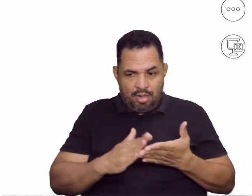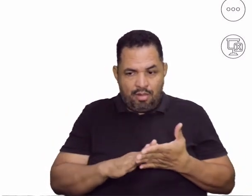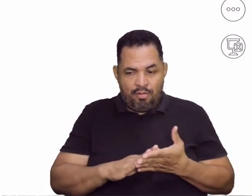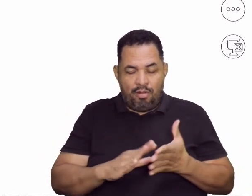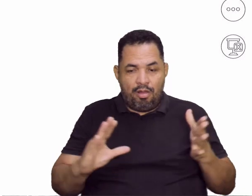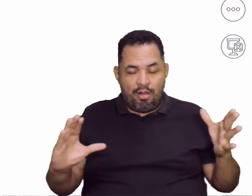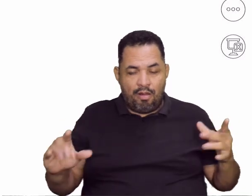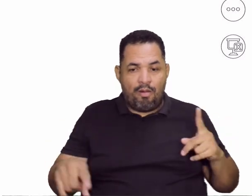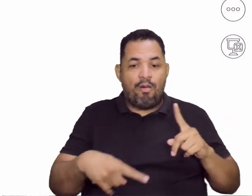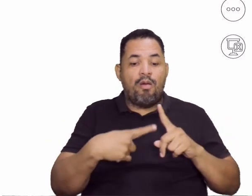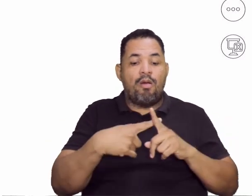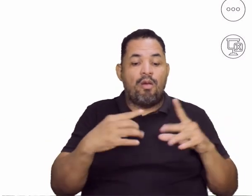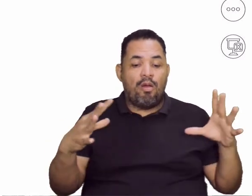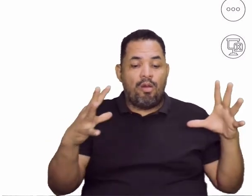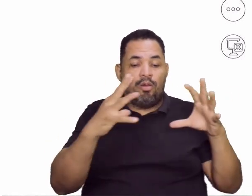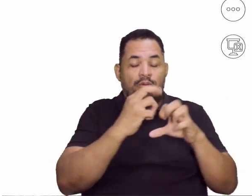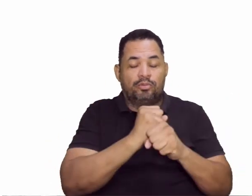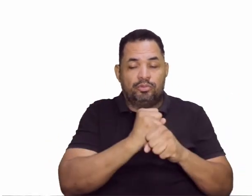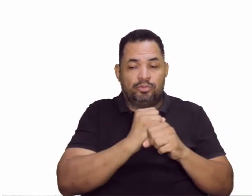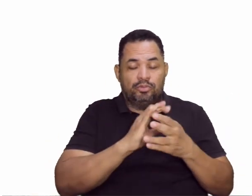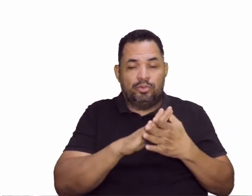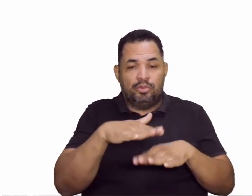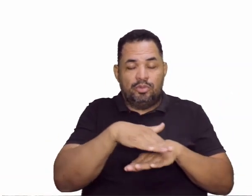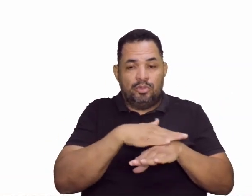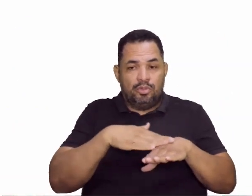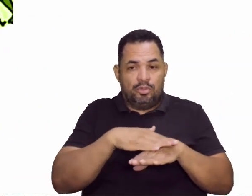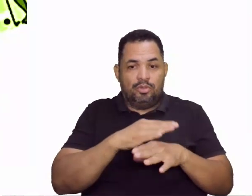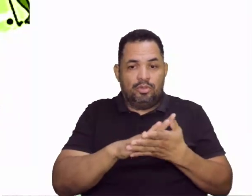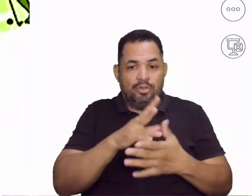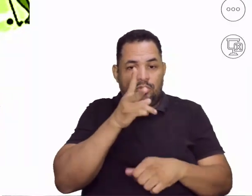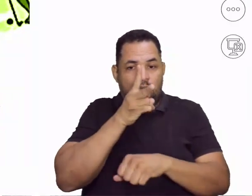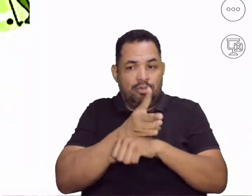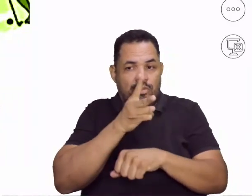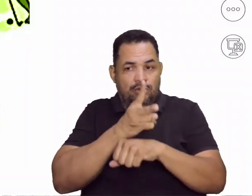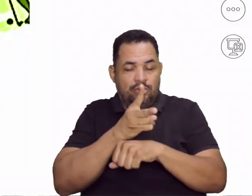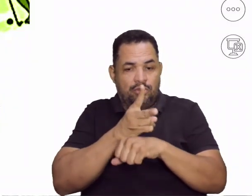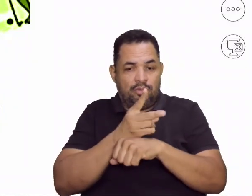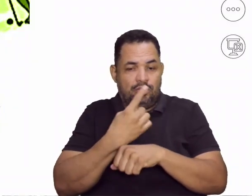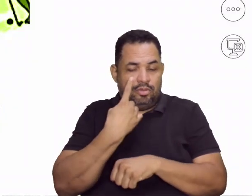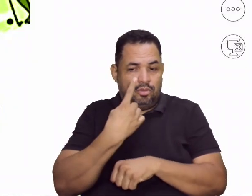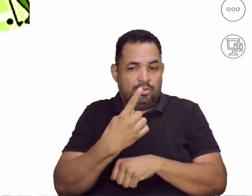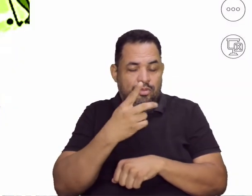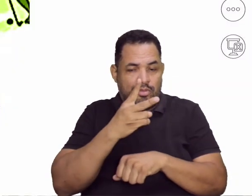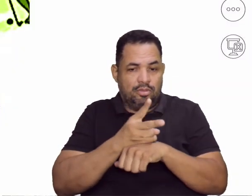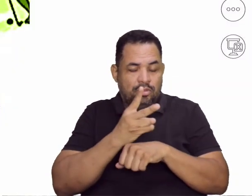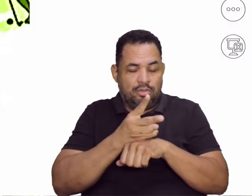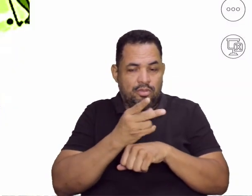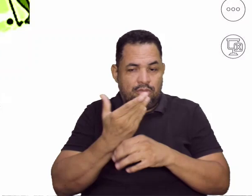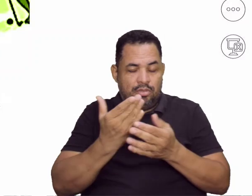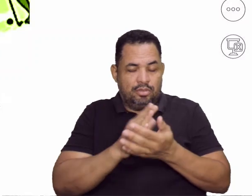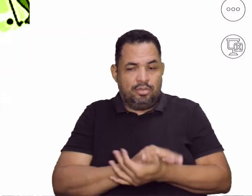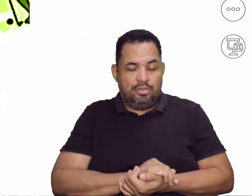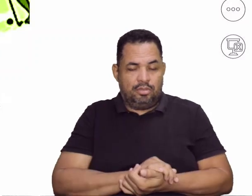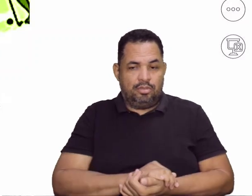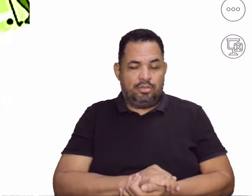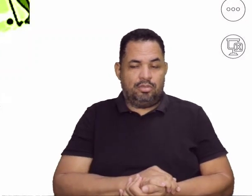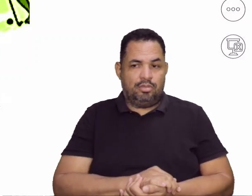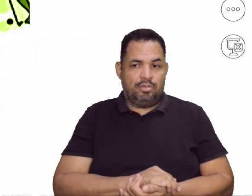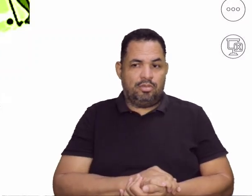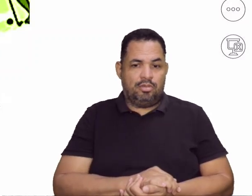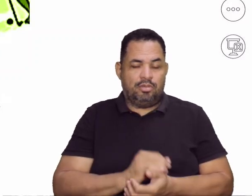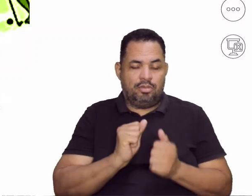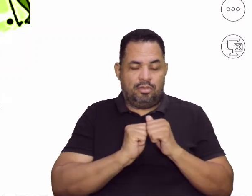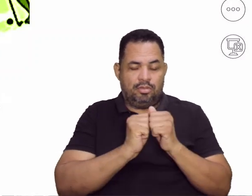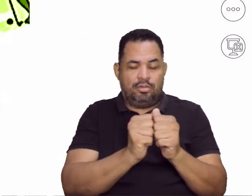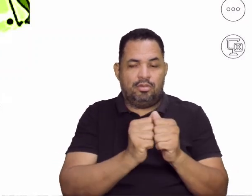para somar toda essa nossa conversa, vamos assistir agora aí uma externa aí, uma matéria jornalística. Então,